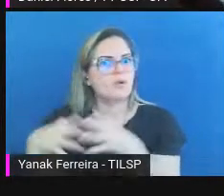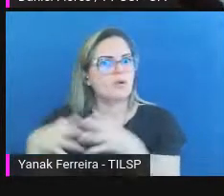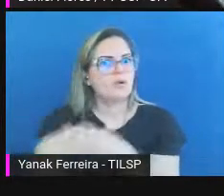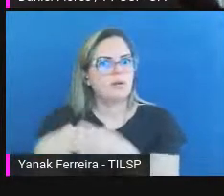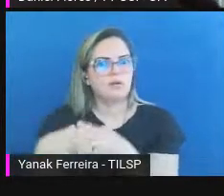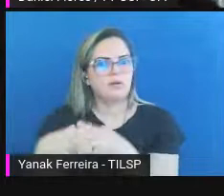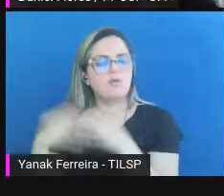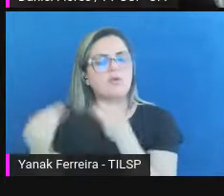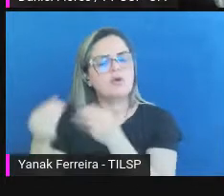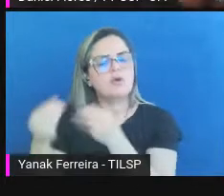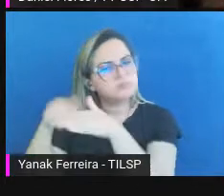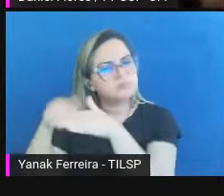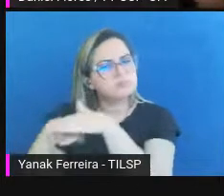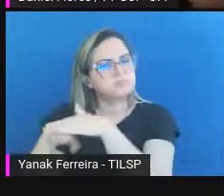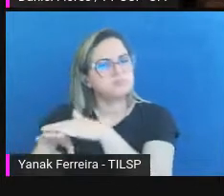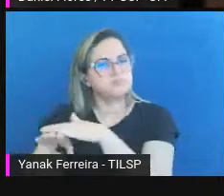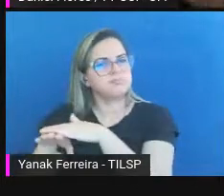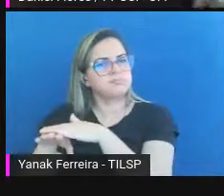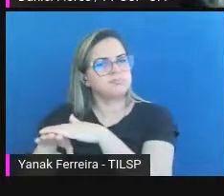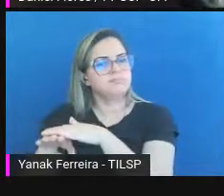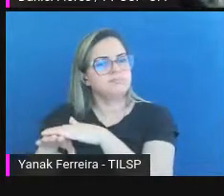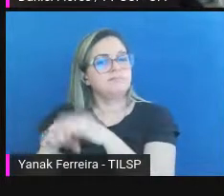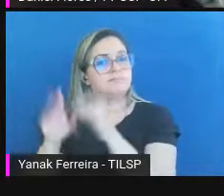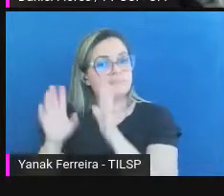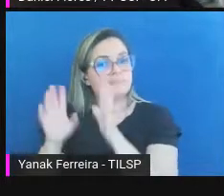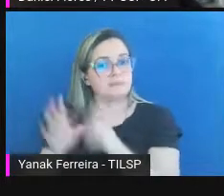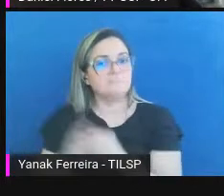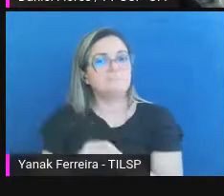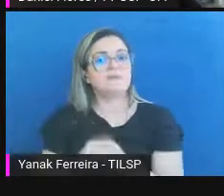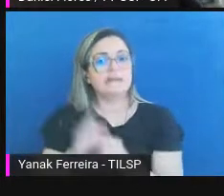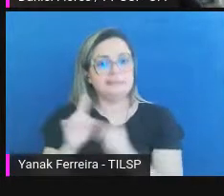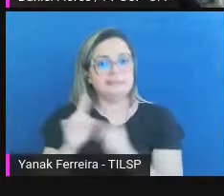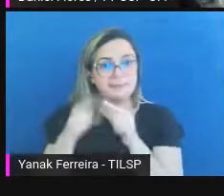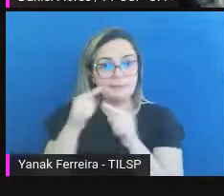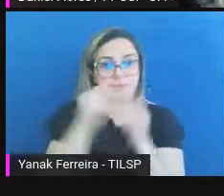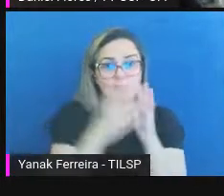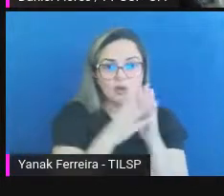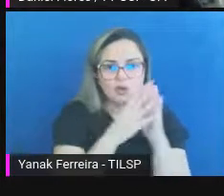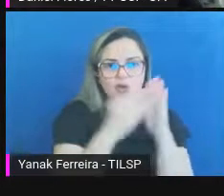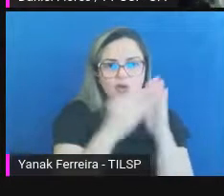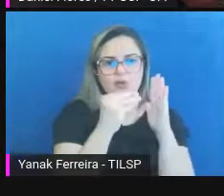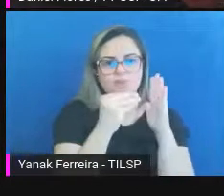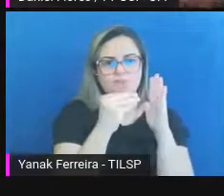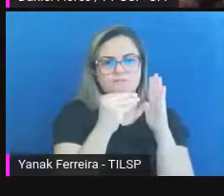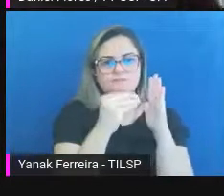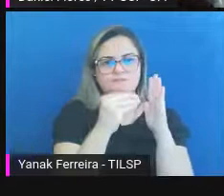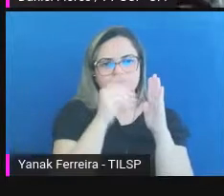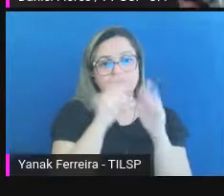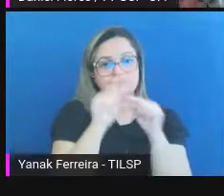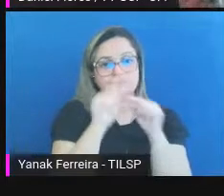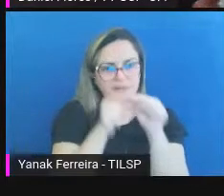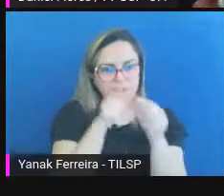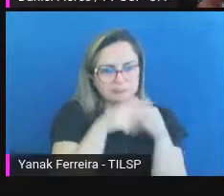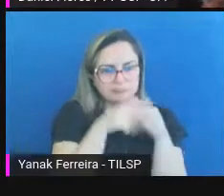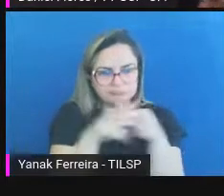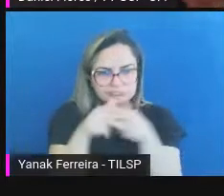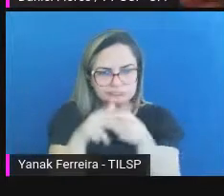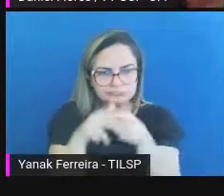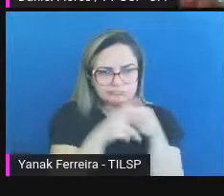preservação digital. Assim que se construiu esse modelo, o modelo OAS. Deixei aqui também